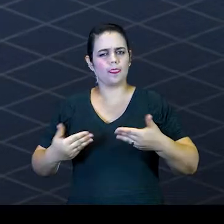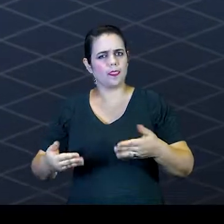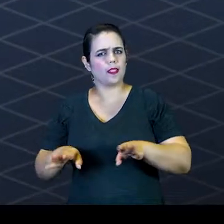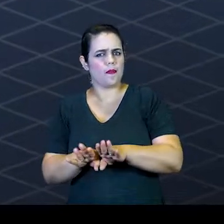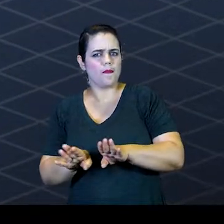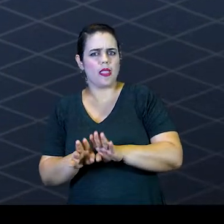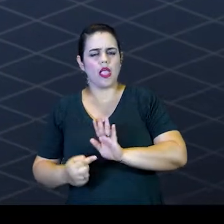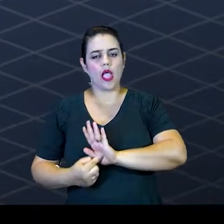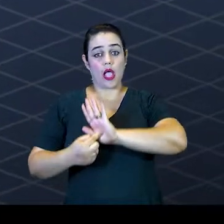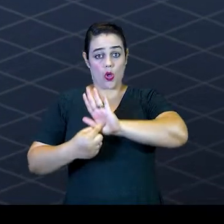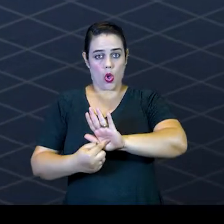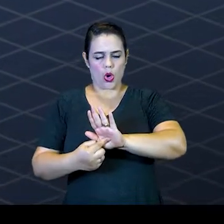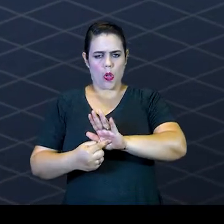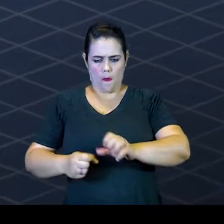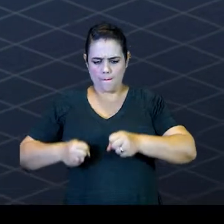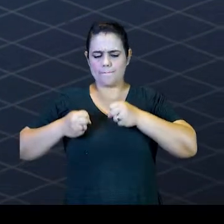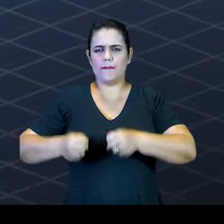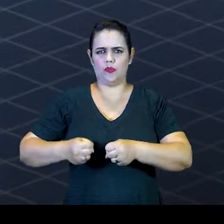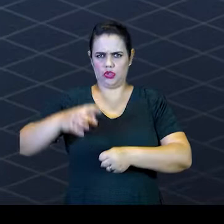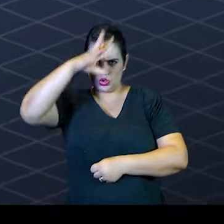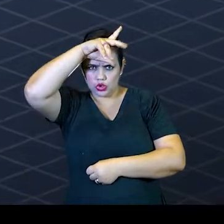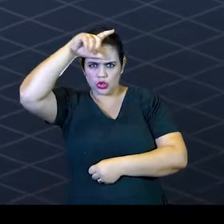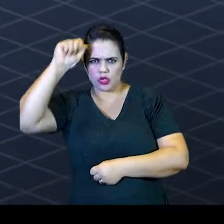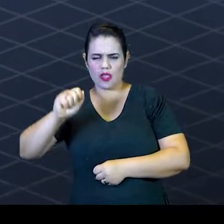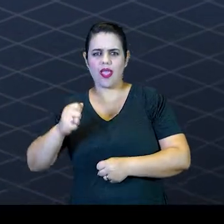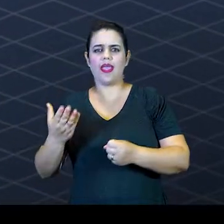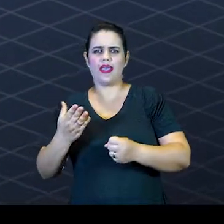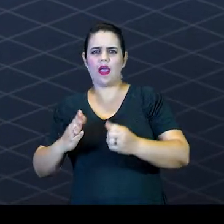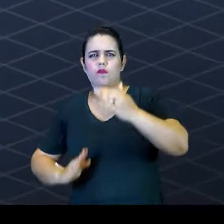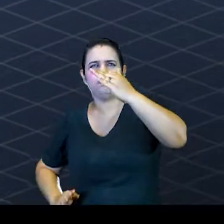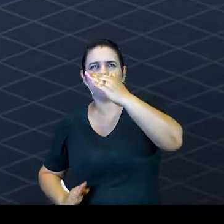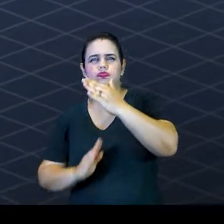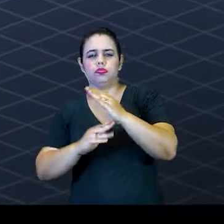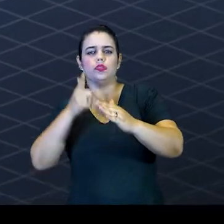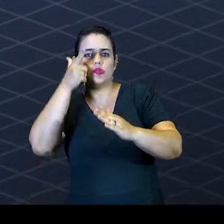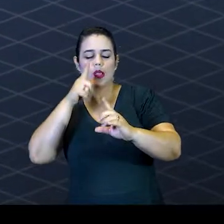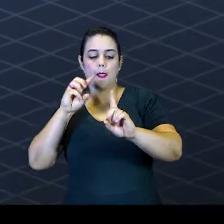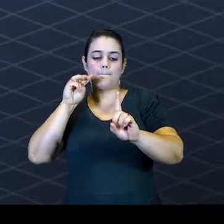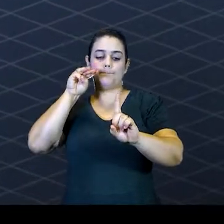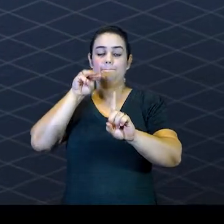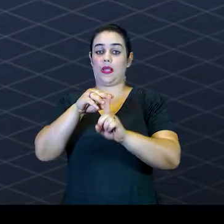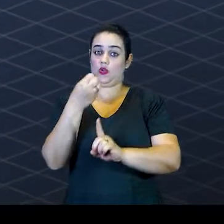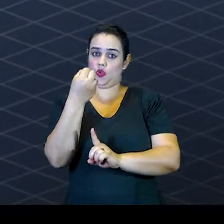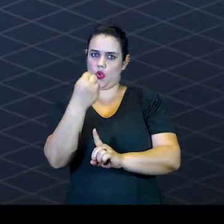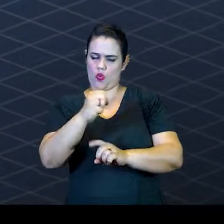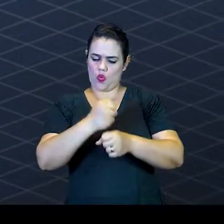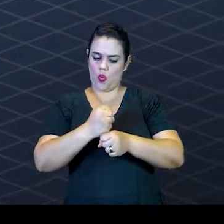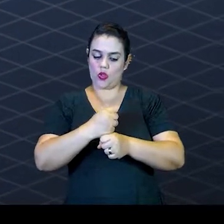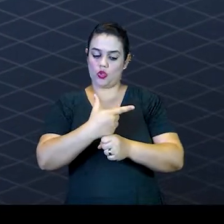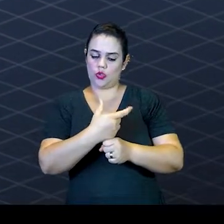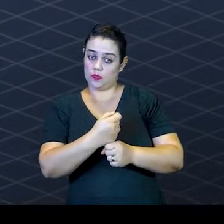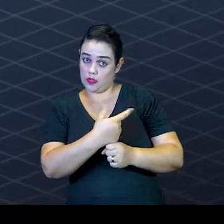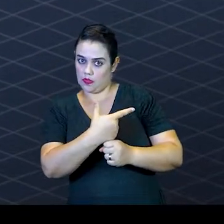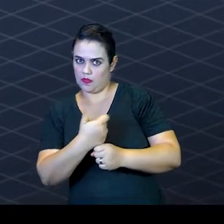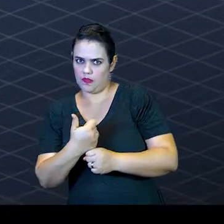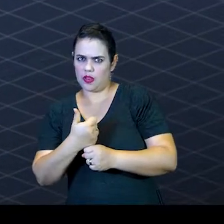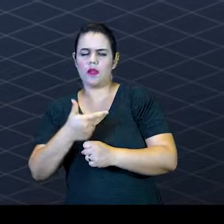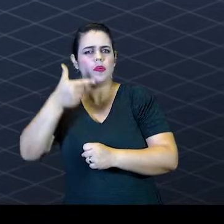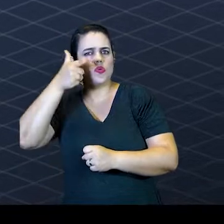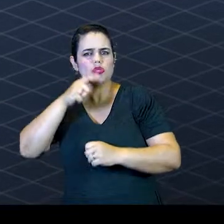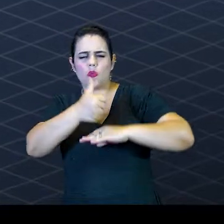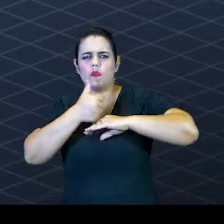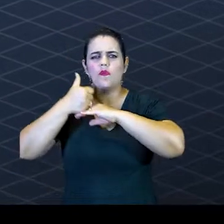Poder Judiciário do Estado busca atender a meta 8 de 2021 com a priorização do julgamento dos